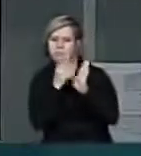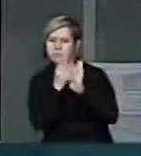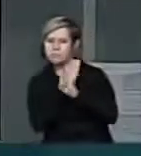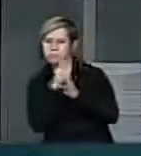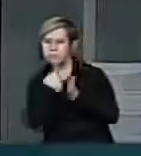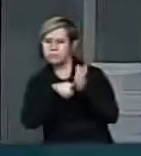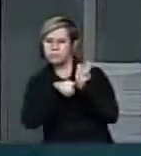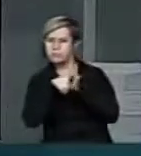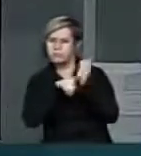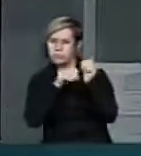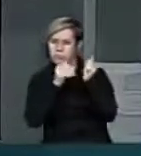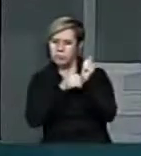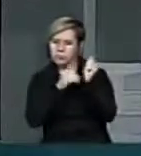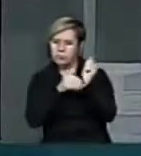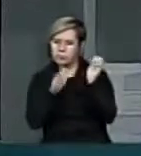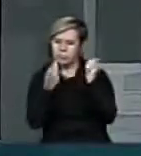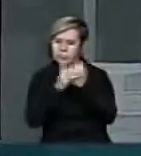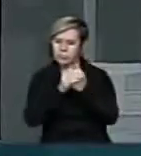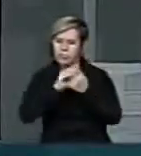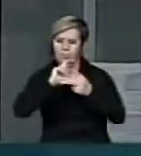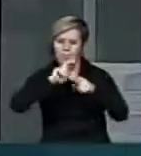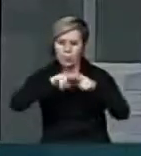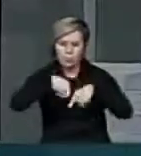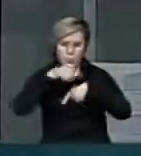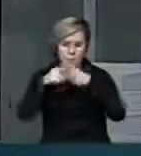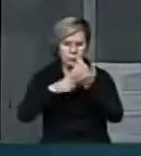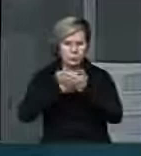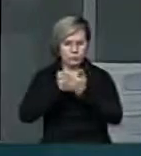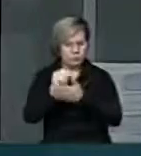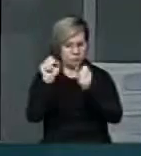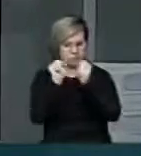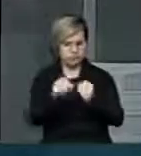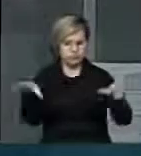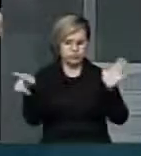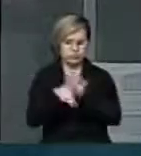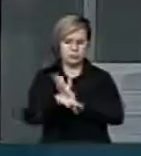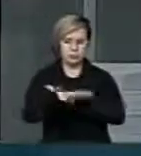que ocasionou aquela explosão ali na base espacial.